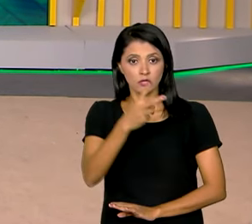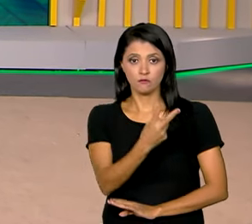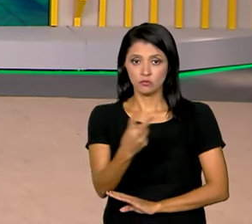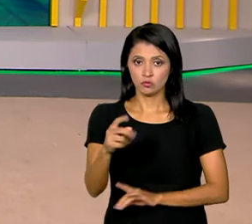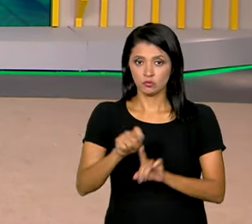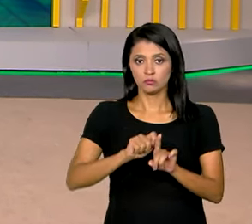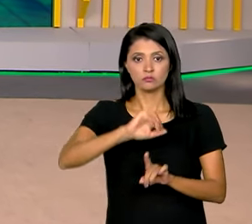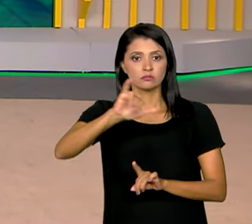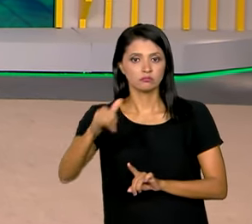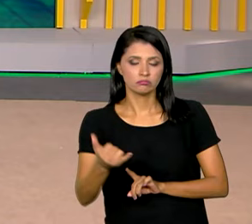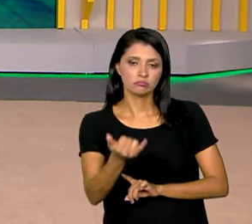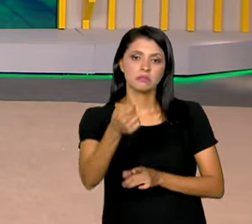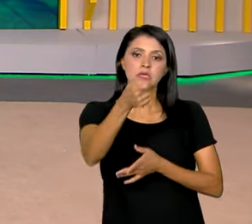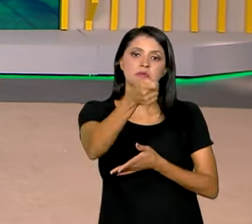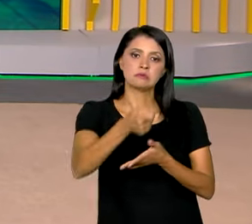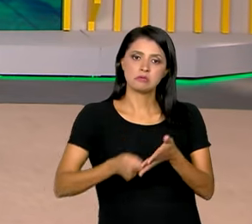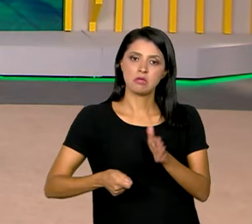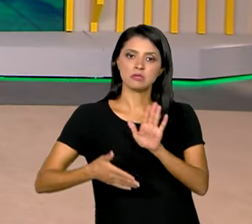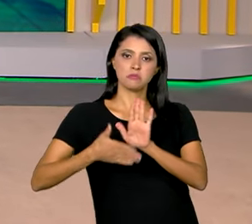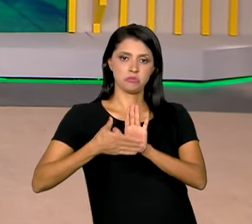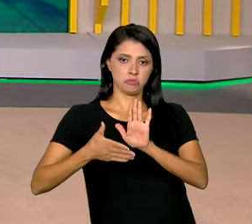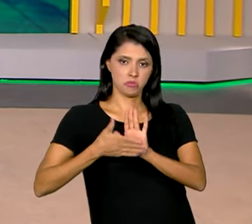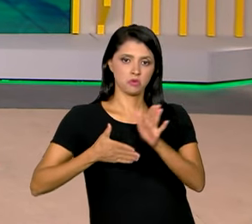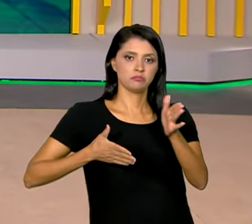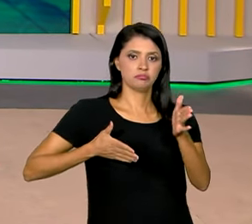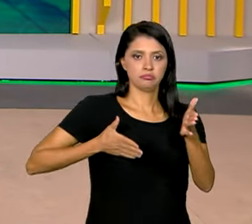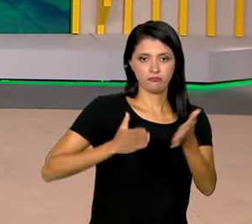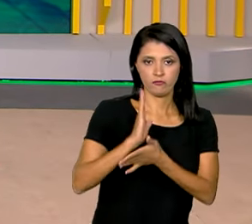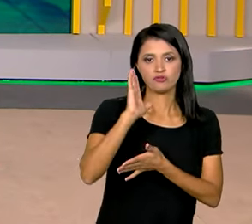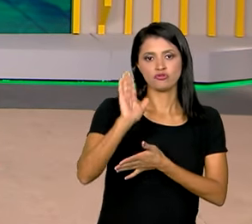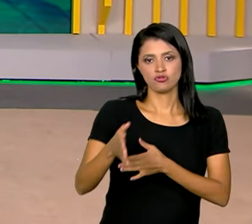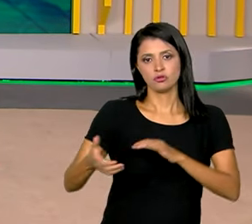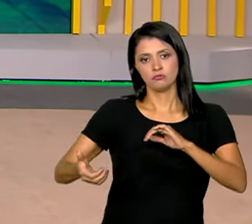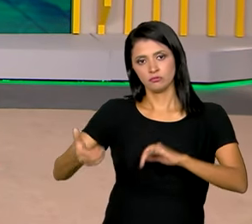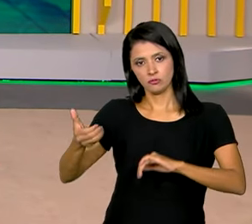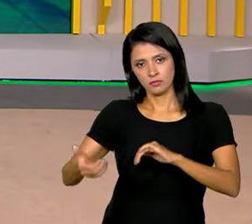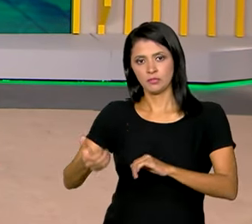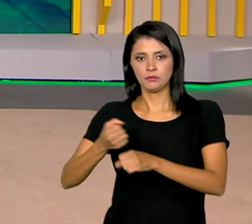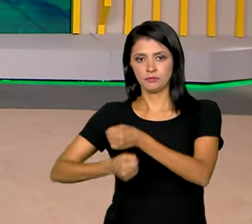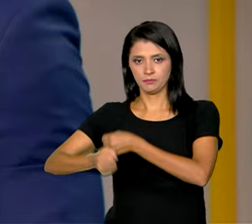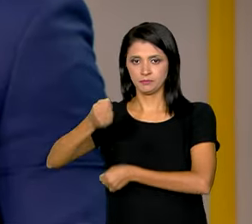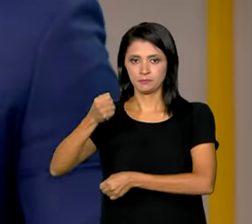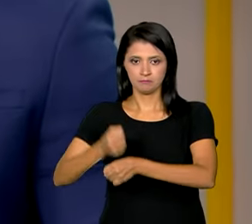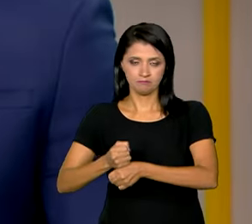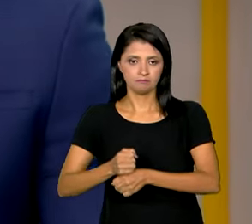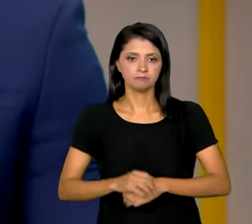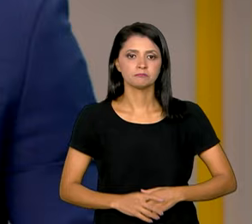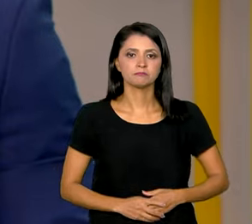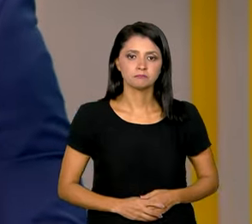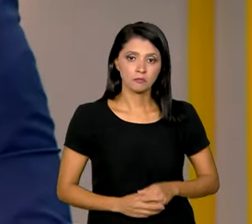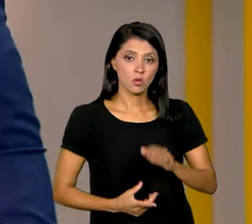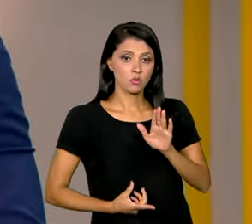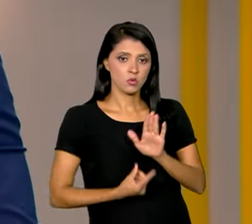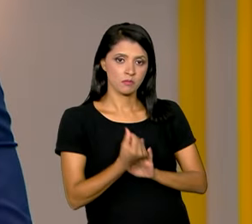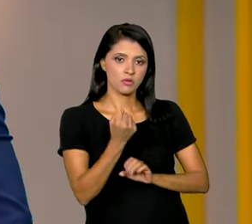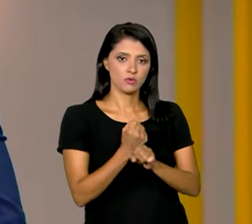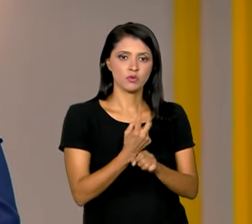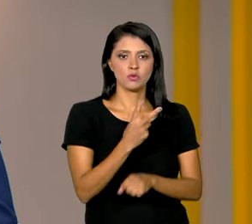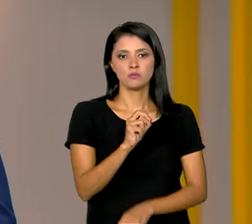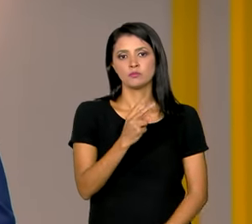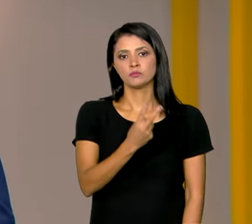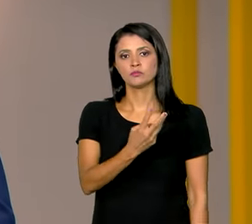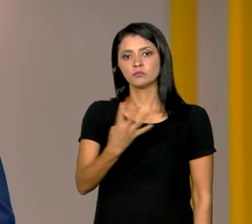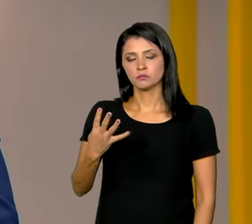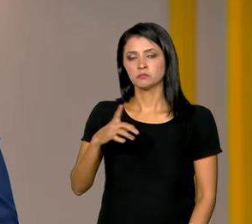22 de janeiro, para sancionar a proposta que foi aprovada pelo Congresso no ano passado. O orçamento de 2024